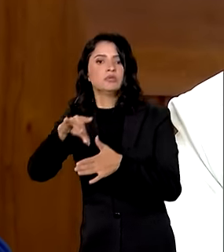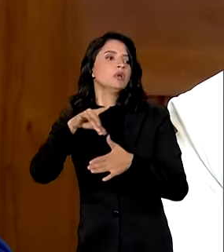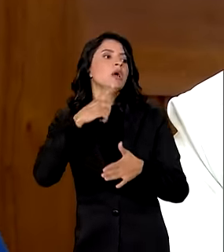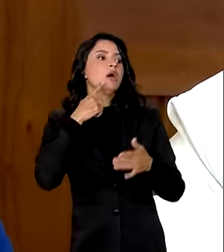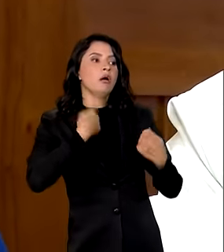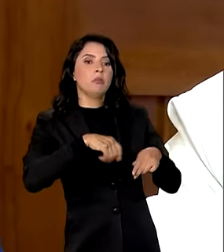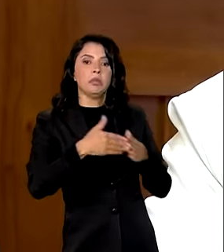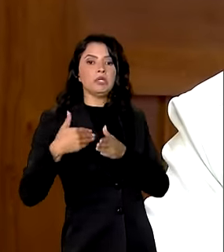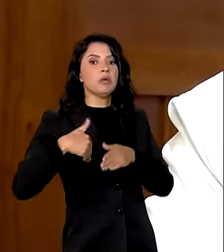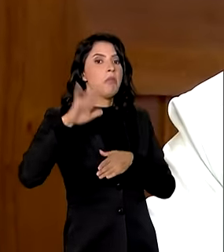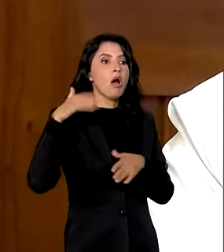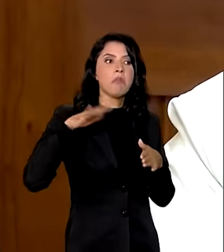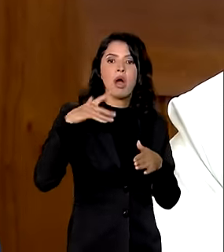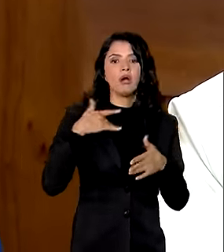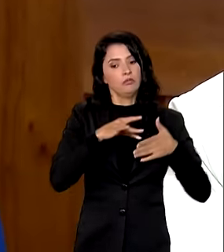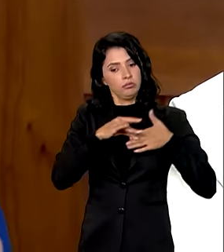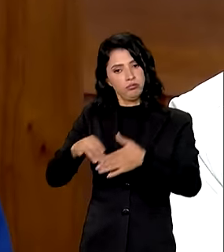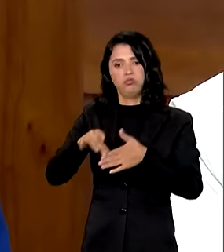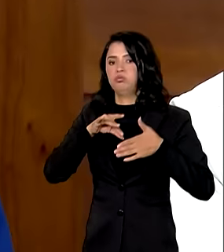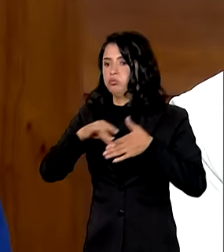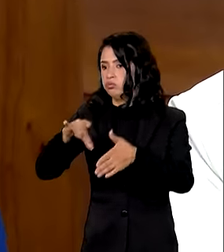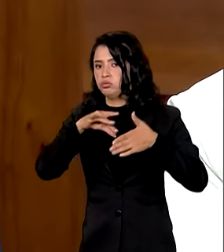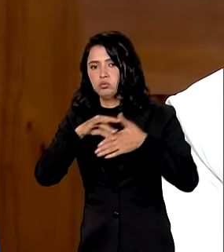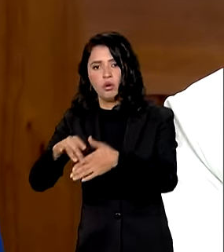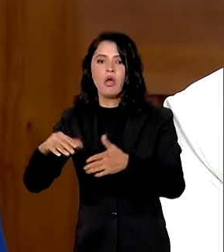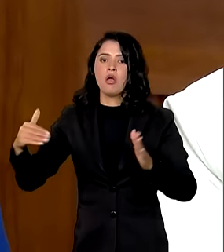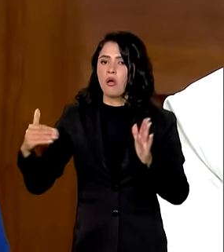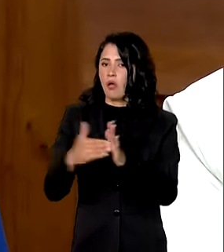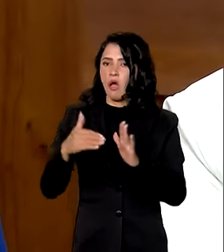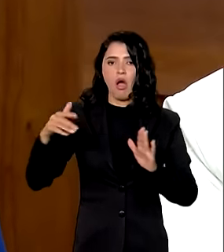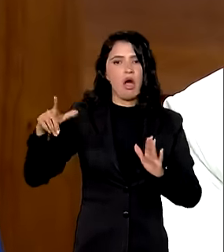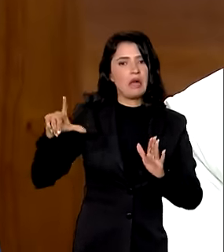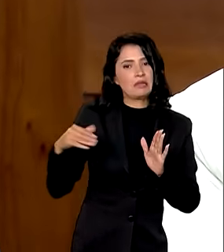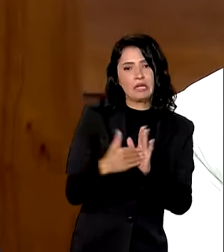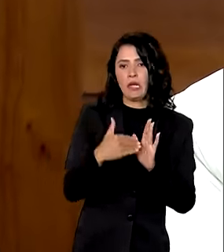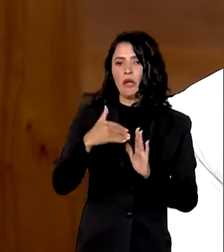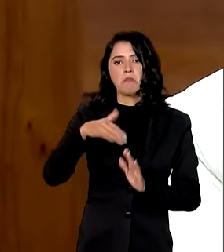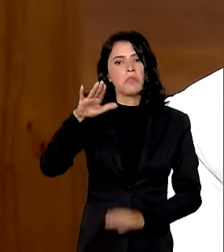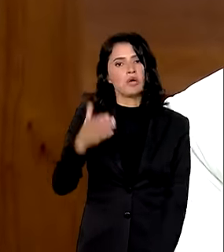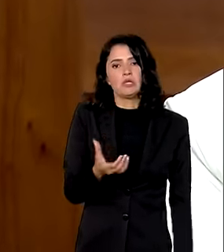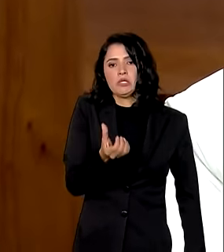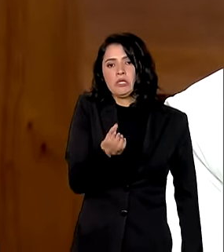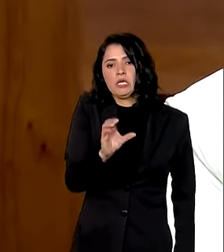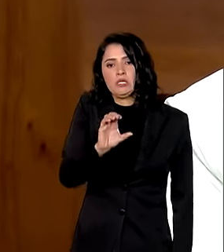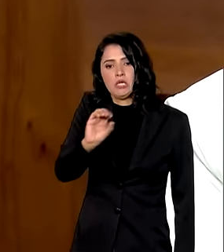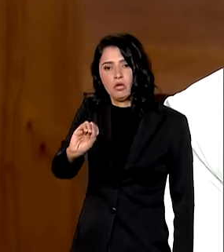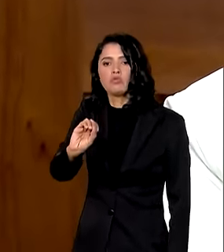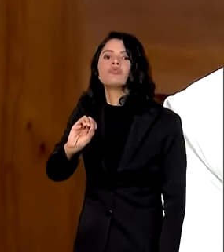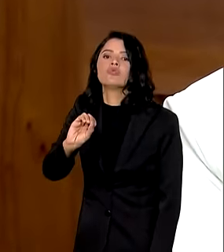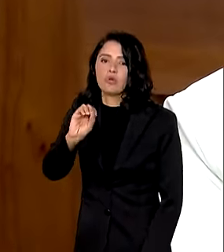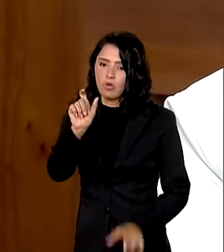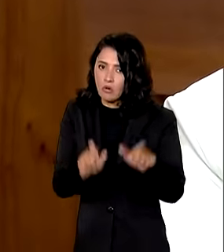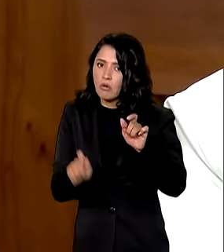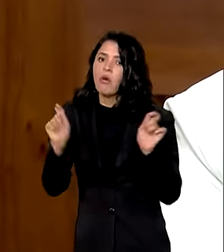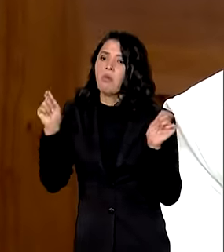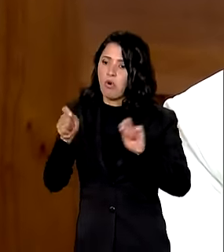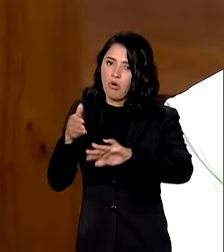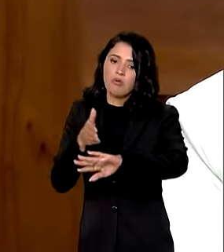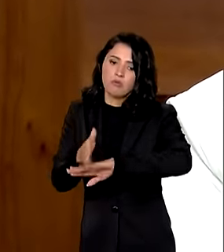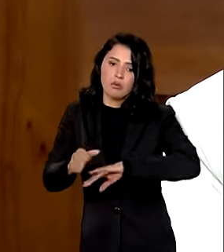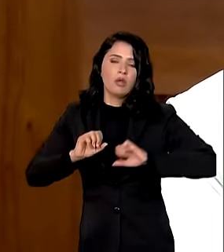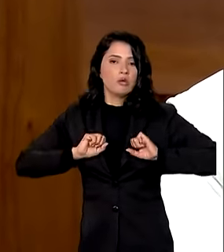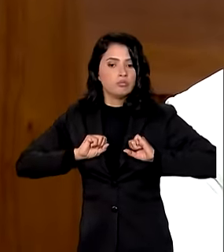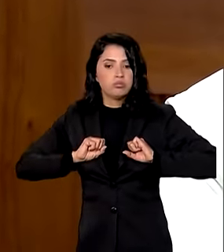a Força vai sendo mobilizada para cá, que pode chegar até a empregabilidade de mais de 600 homens da Força Nacional aqui, que é um